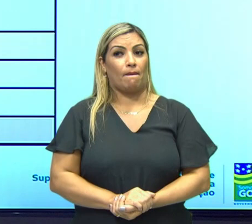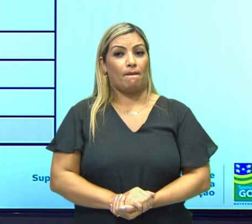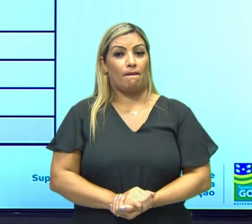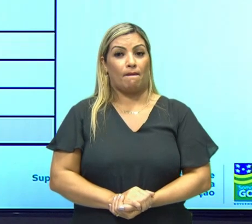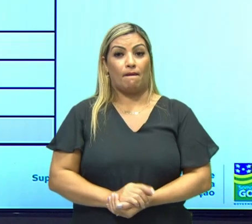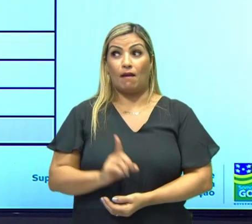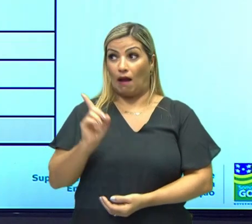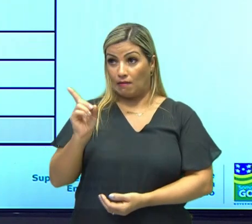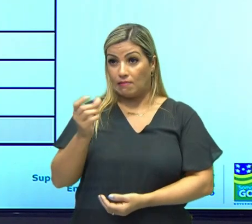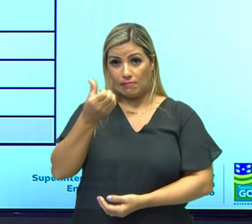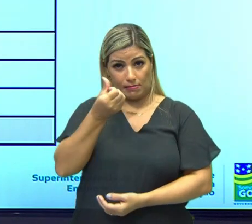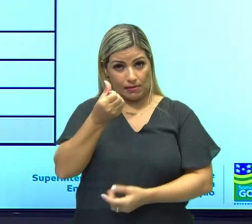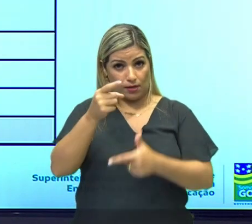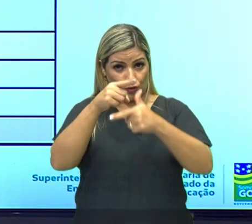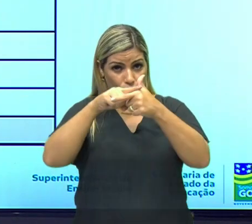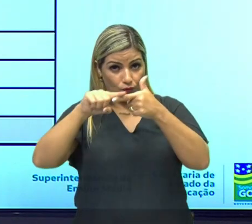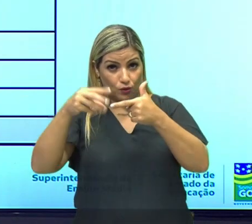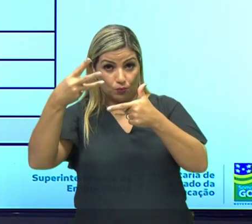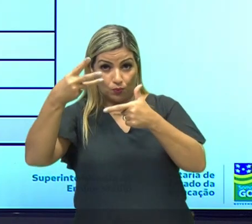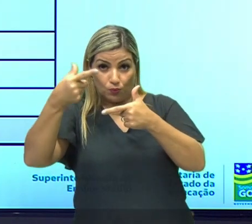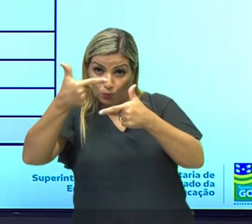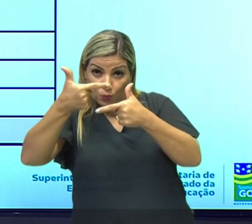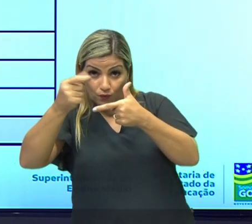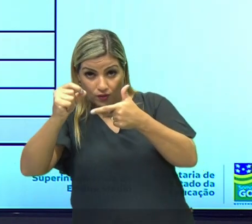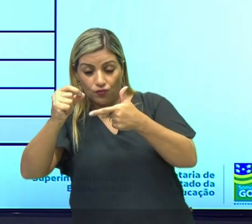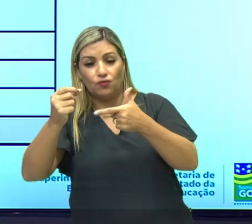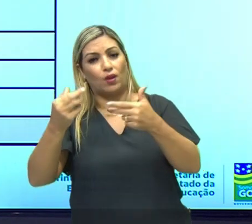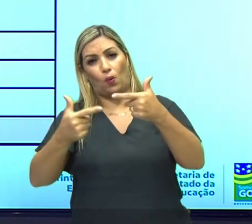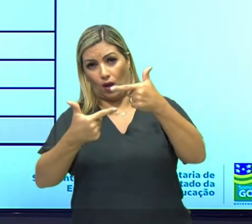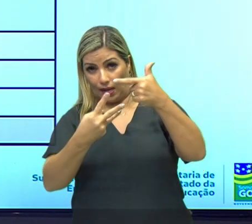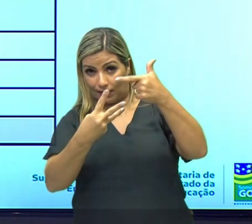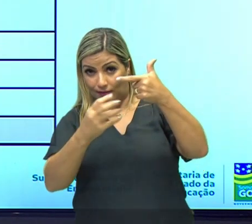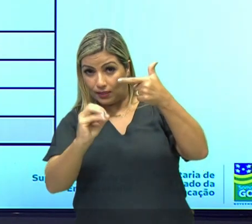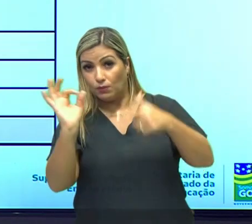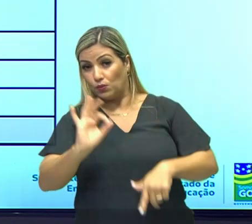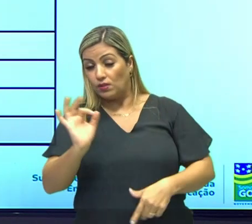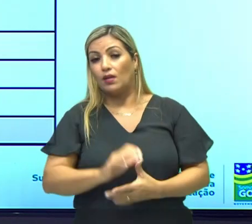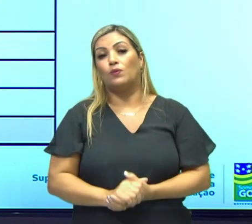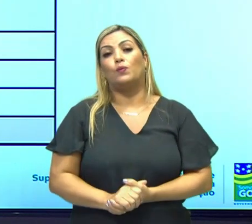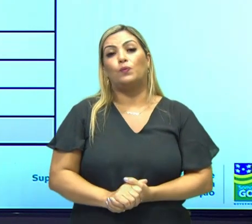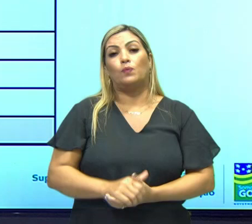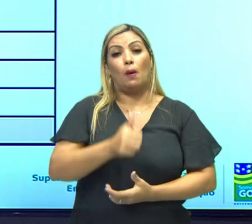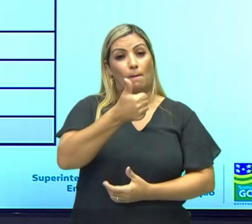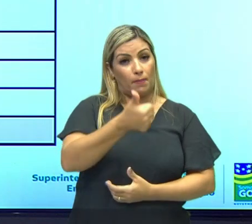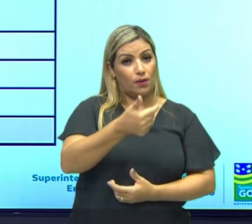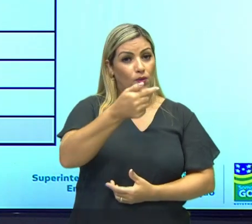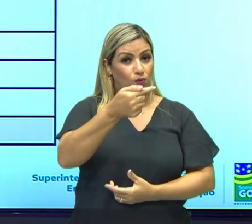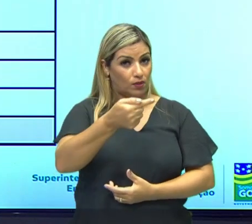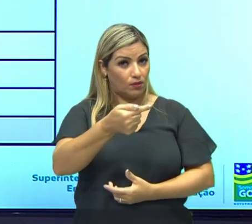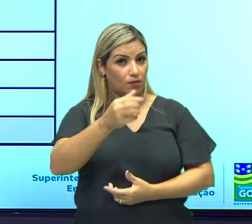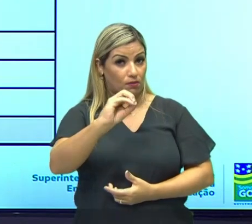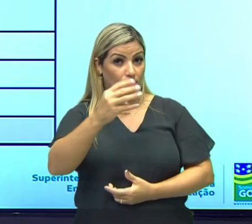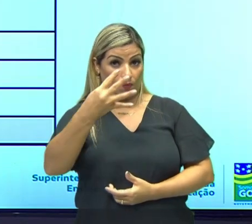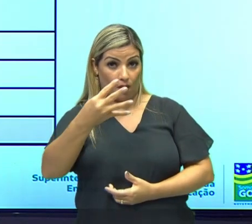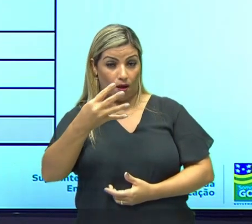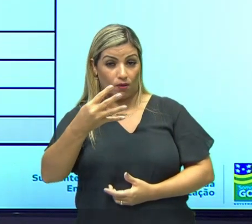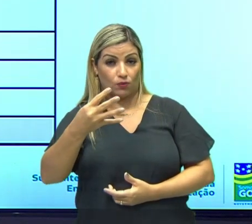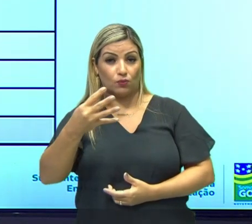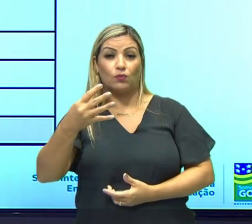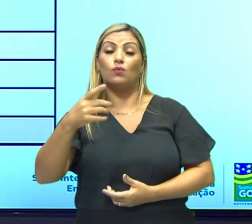Aqui 6 dividido por 20, 30%. 1.704, 4 dividido por 20,